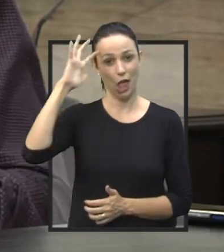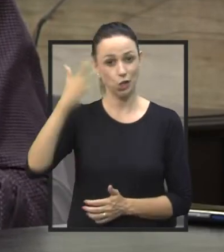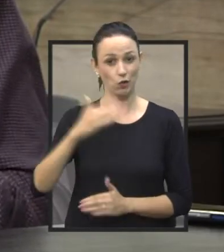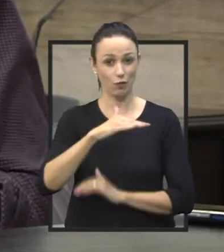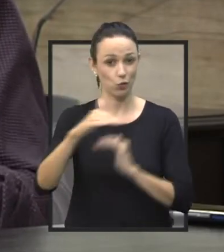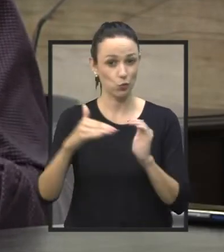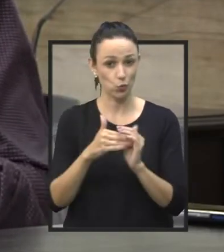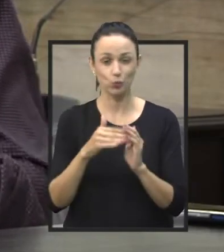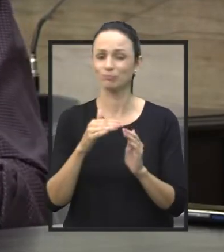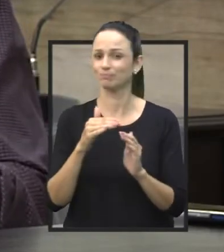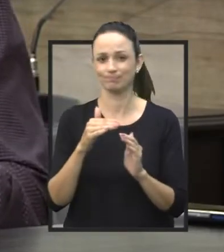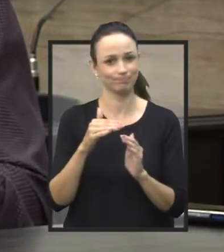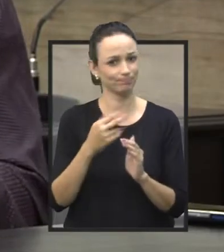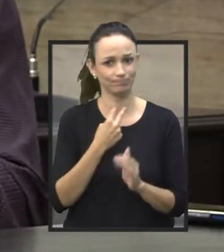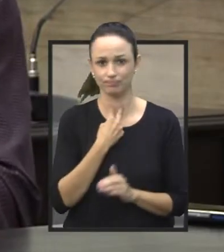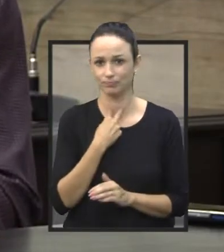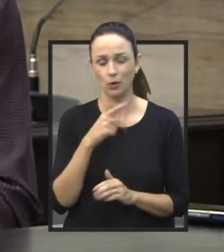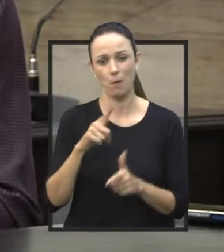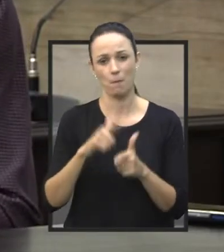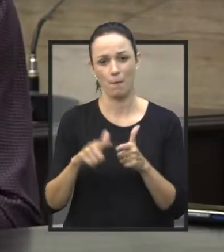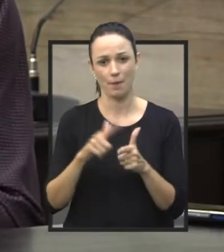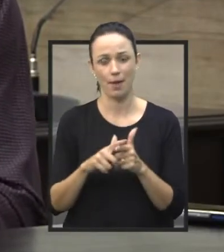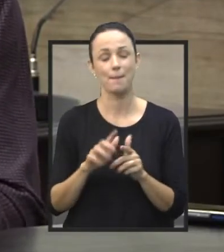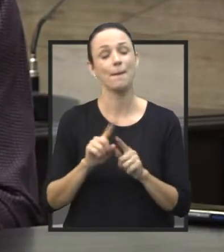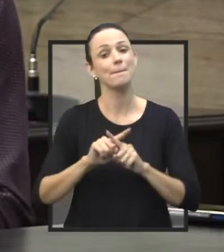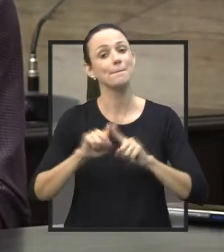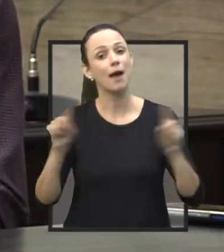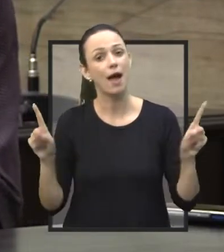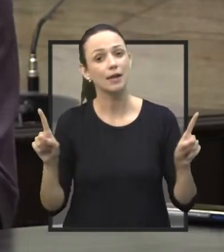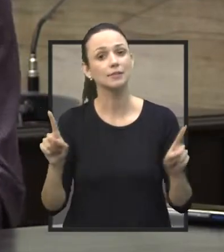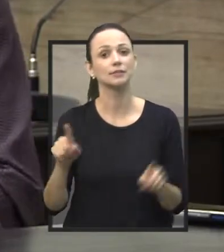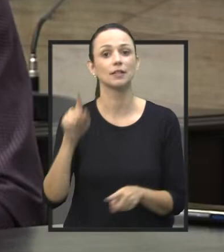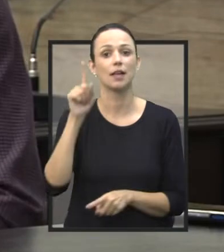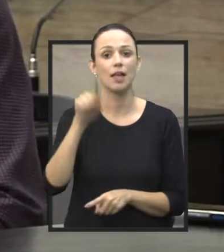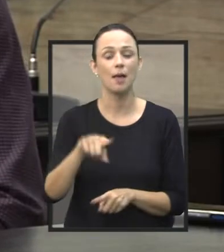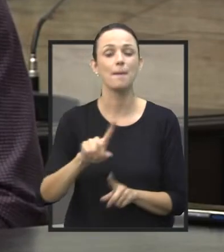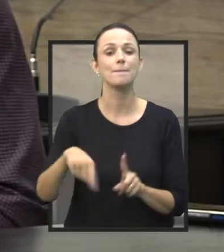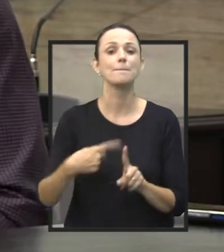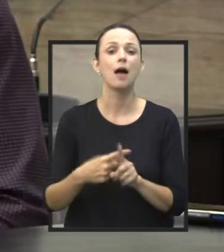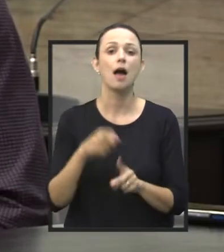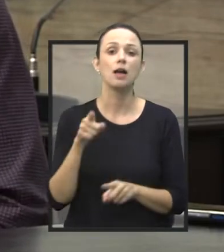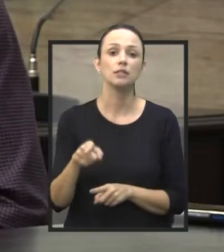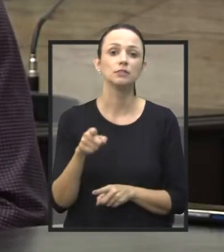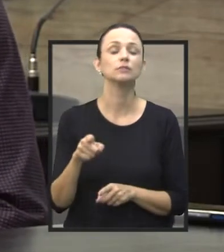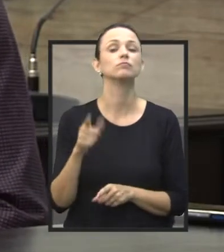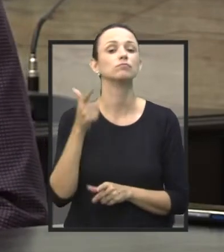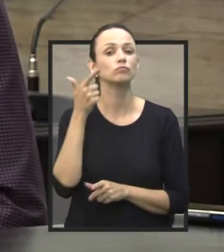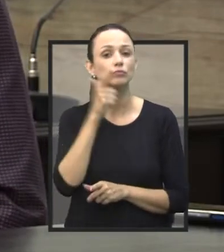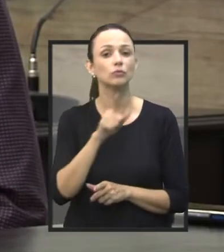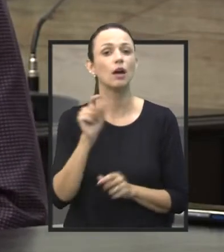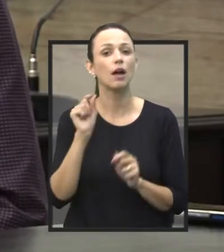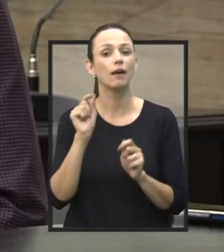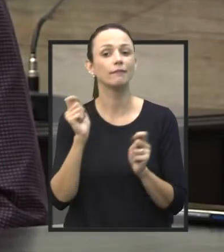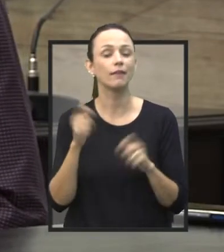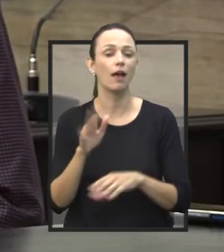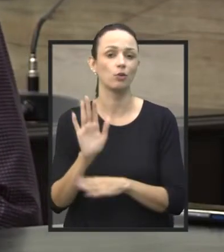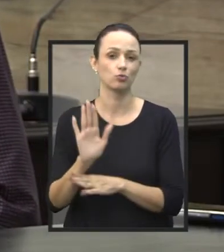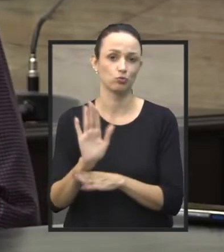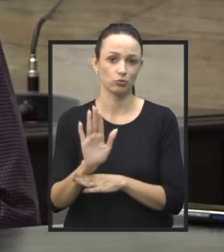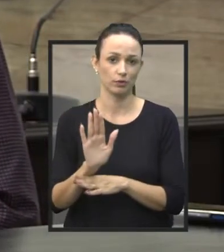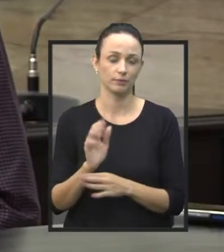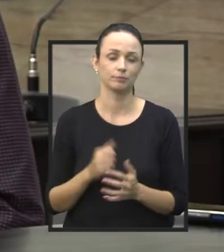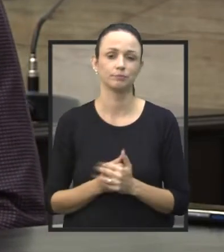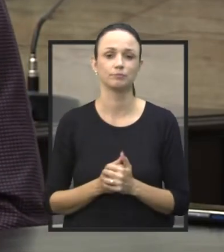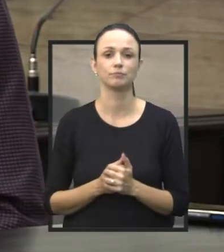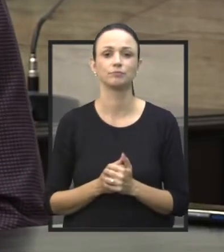para o problema, mas esse é mais um ponto que com certeza ajuda. O grande